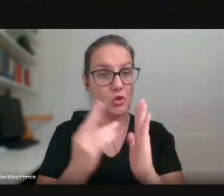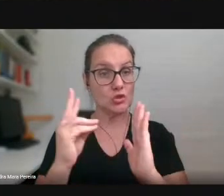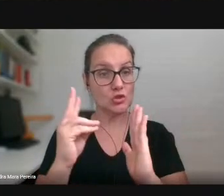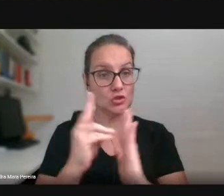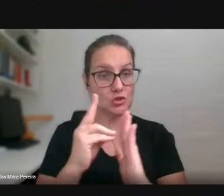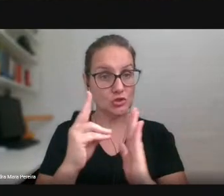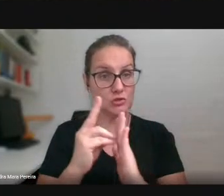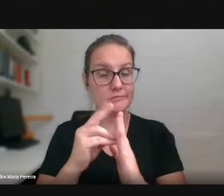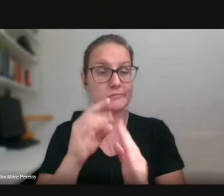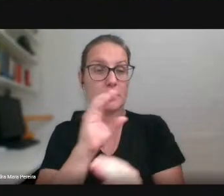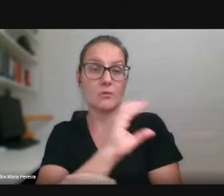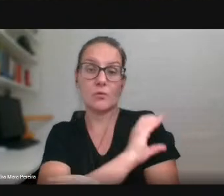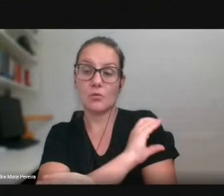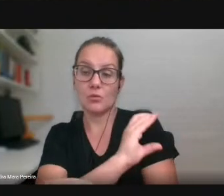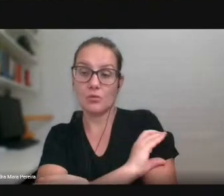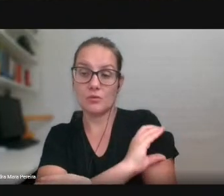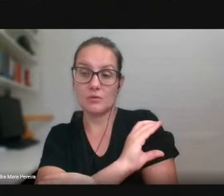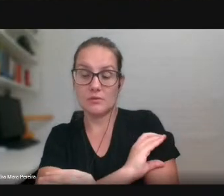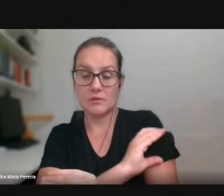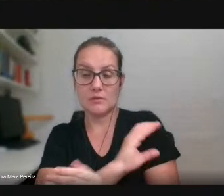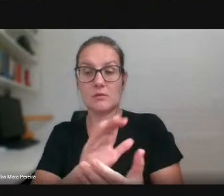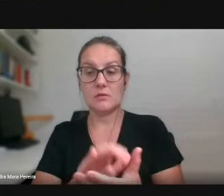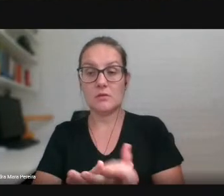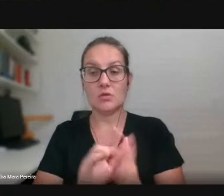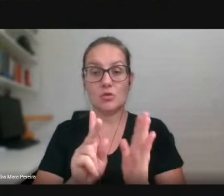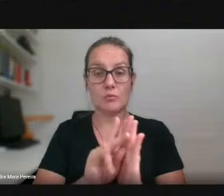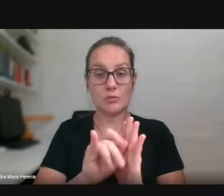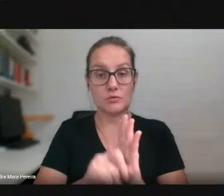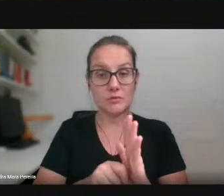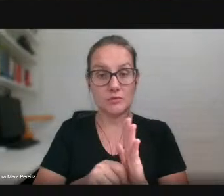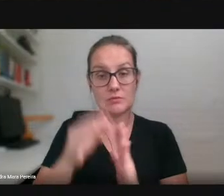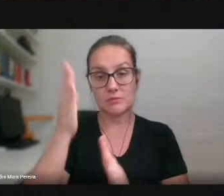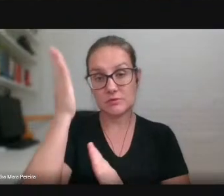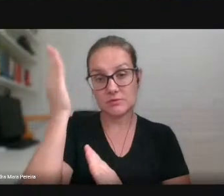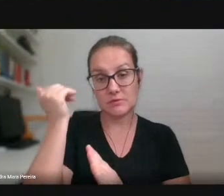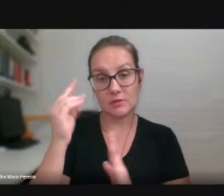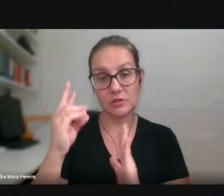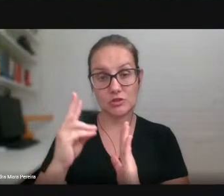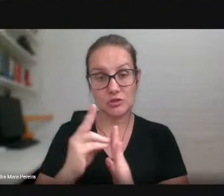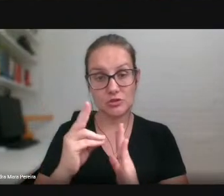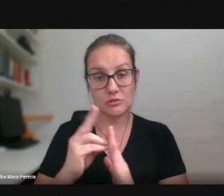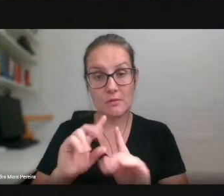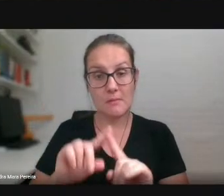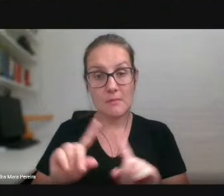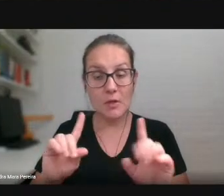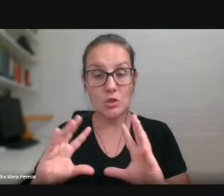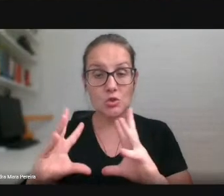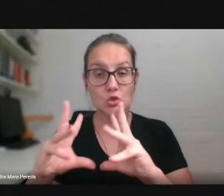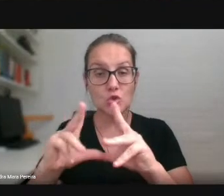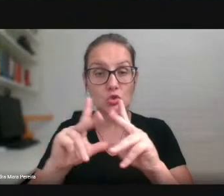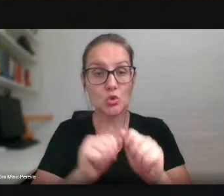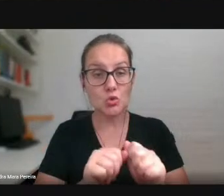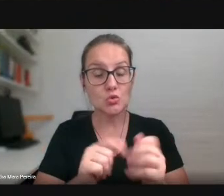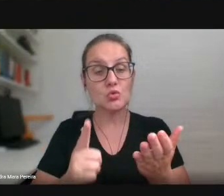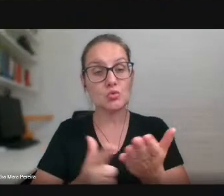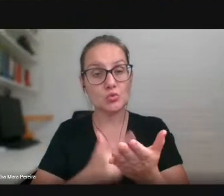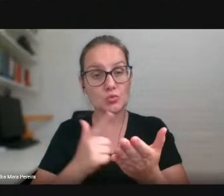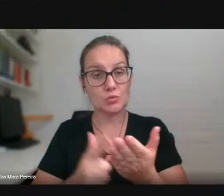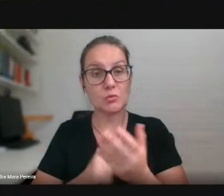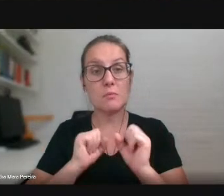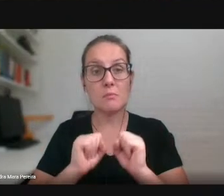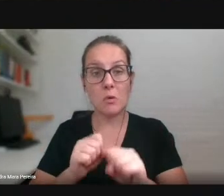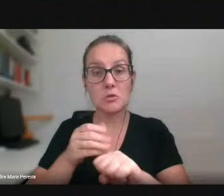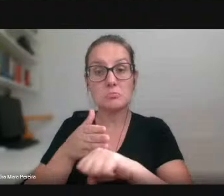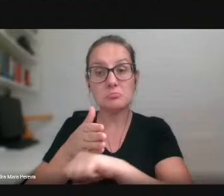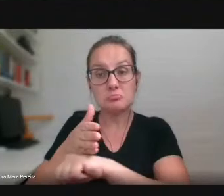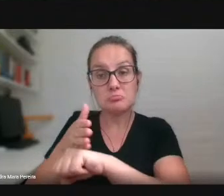coordenação da ação saberes indígenas na escola mas todos os títulos encontram-se disponíveis para consulta e